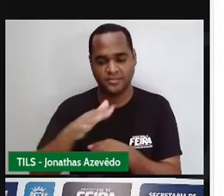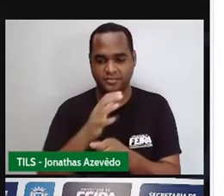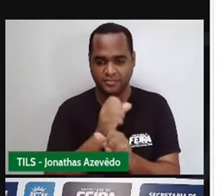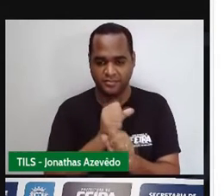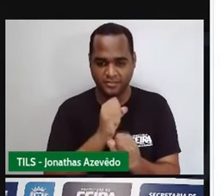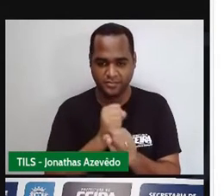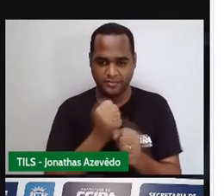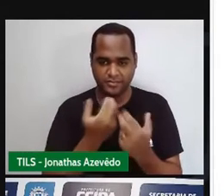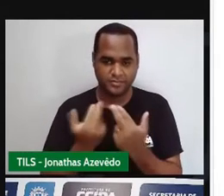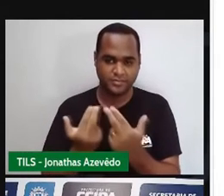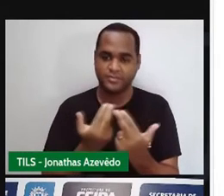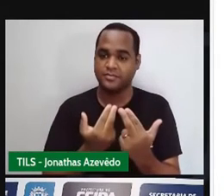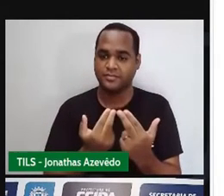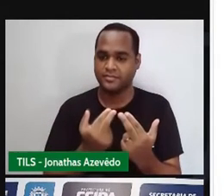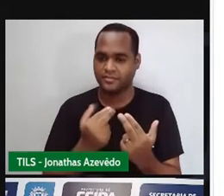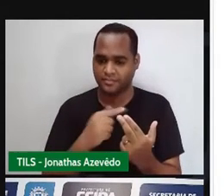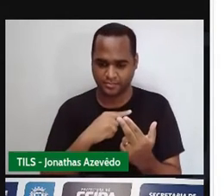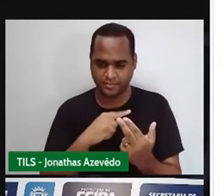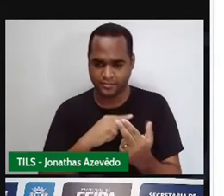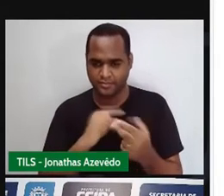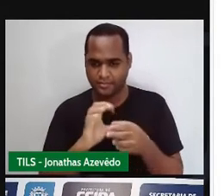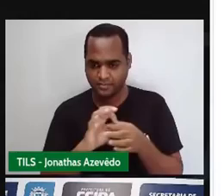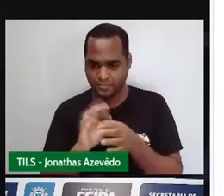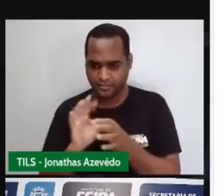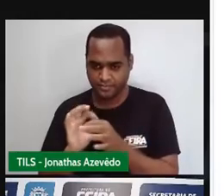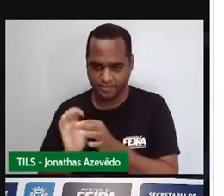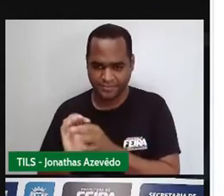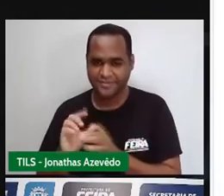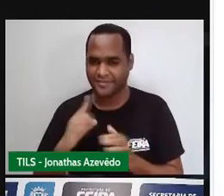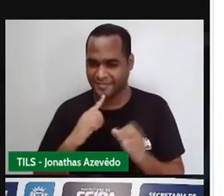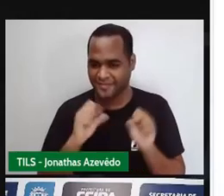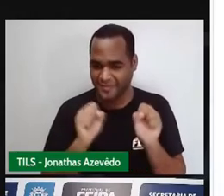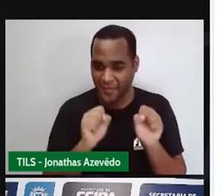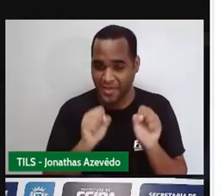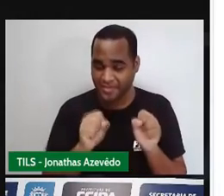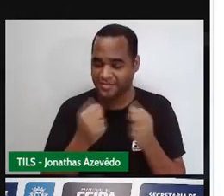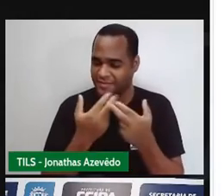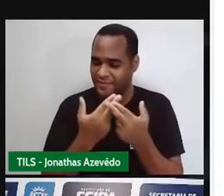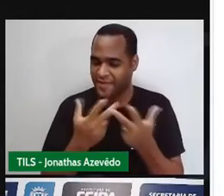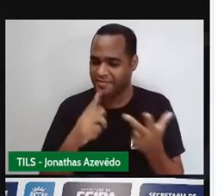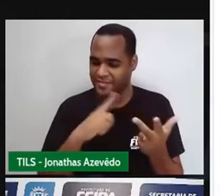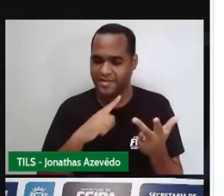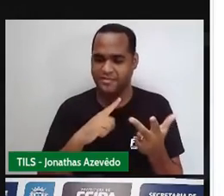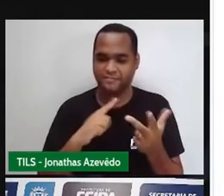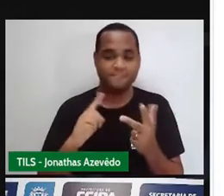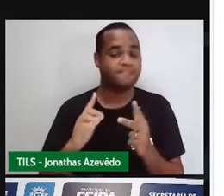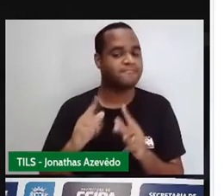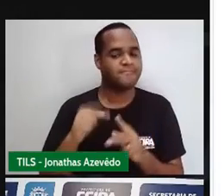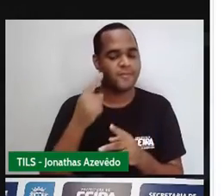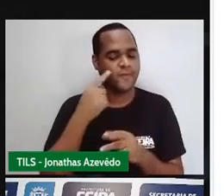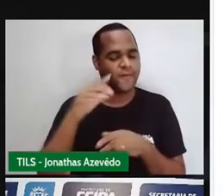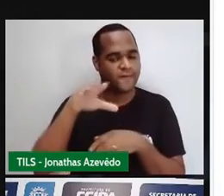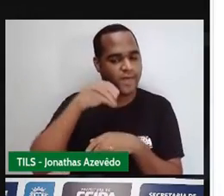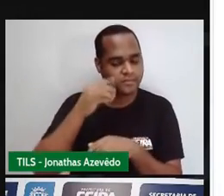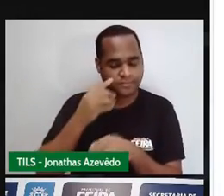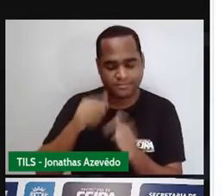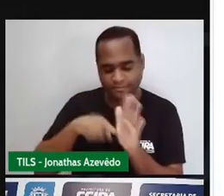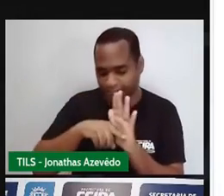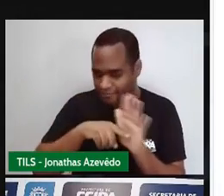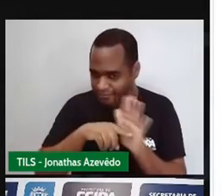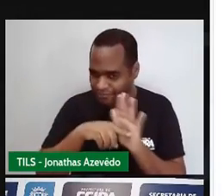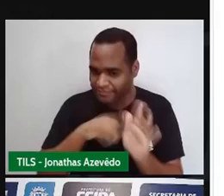bom? Tá disposto? Tá disposta? Vamos lá, vem comigo, vamos investigar sim,